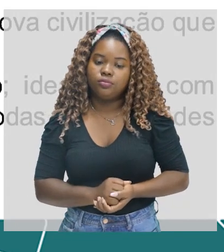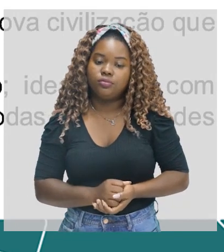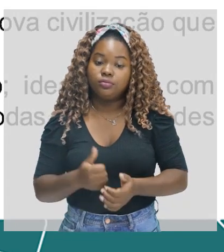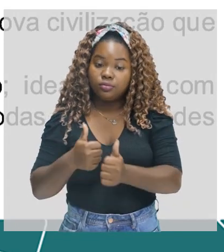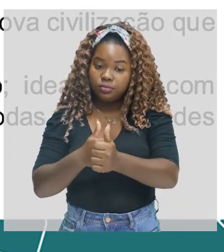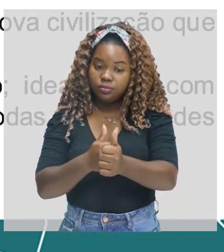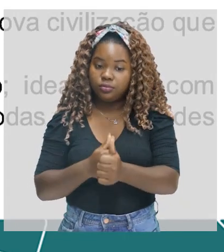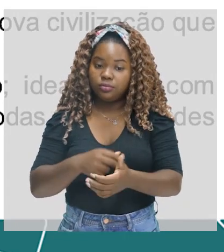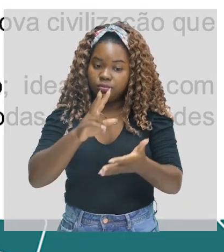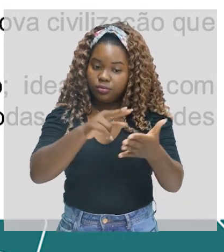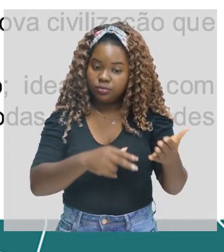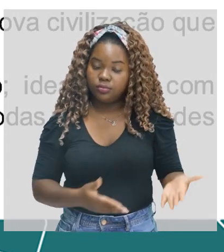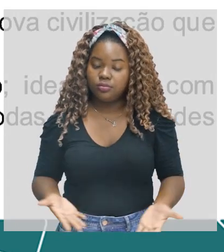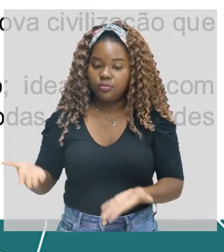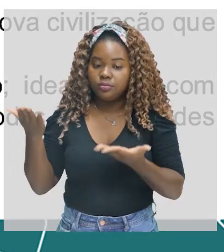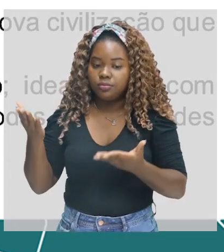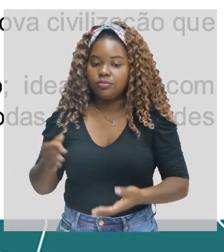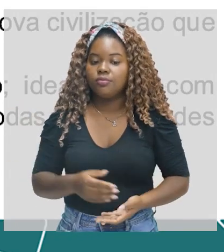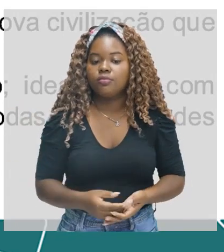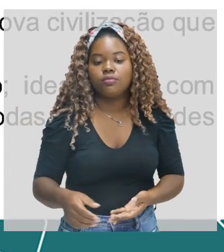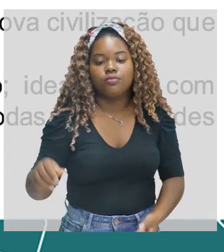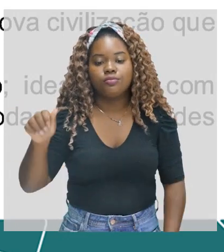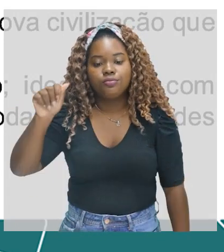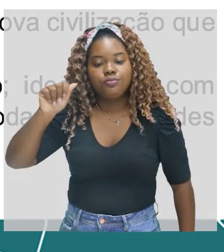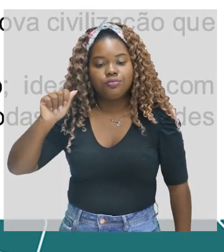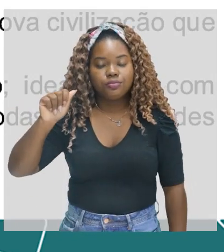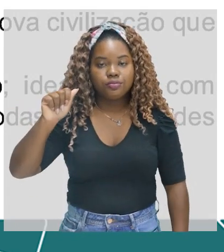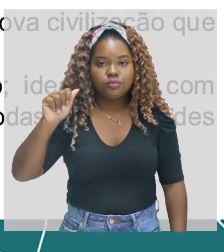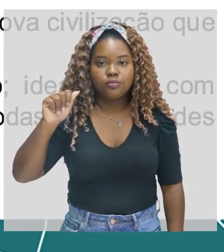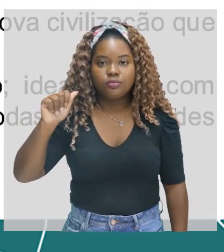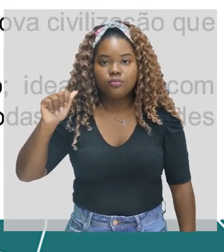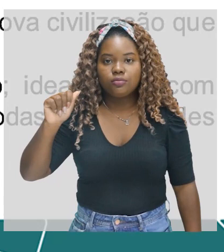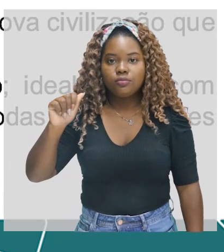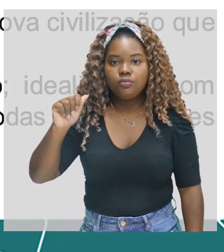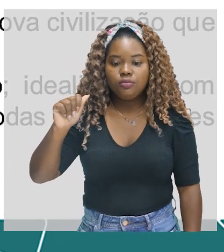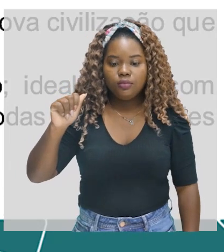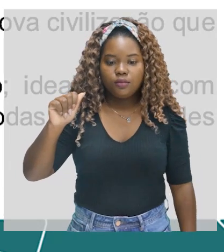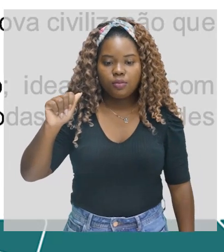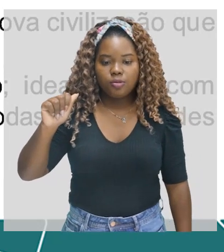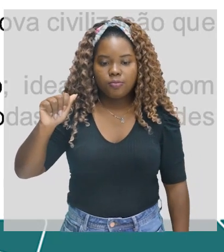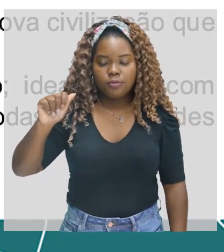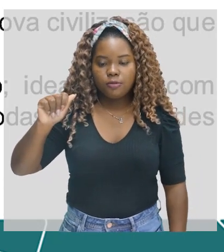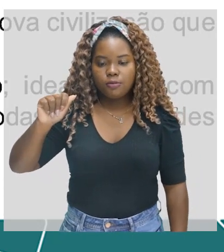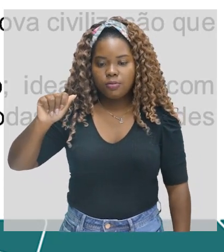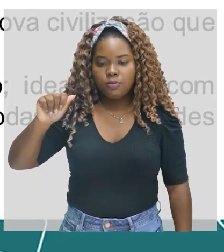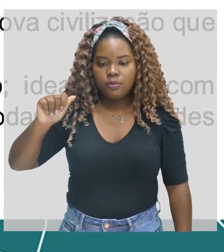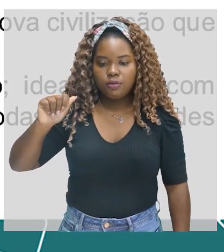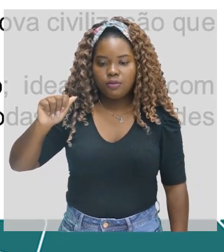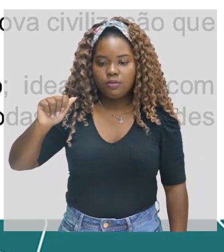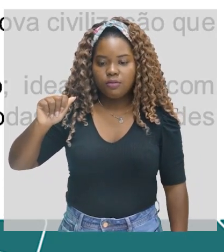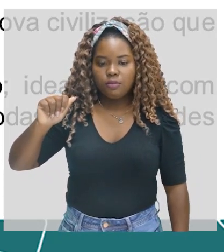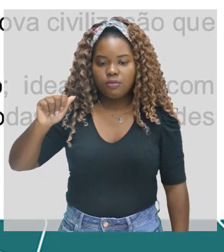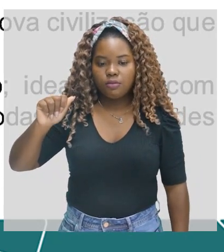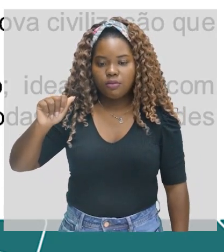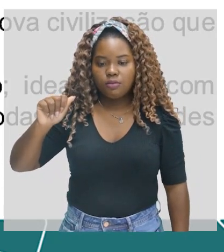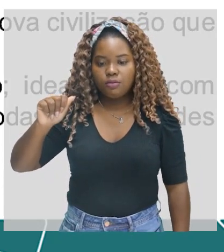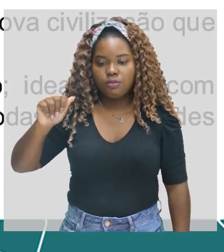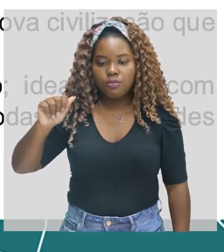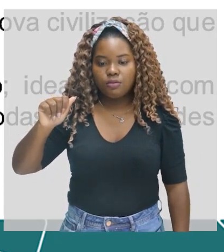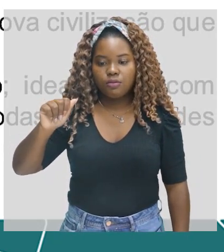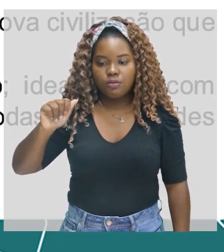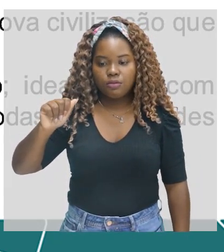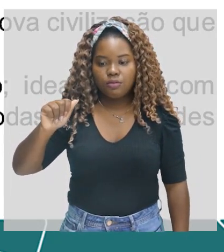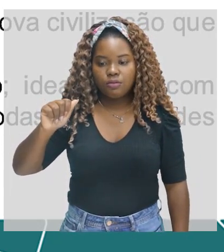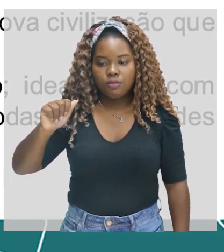Acompanhe aí na tua tela. Uma forma de apresentar um índio em toda sua realidade objetiva. O índio